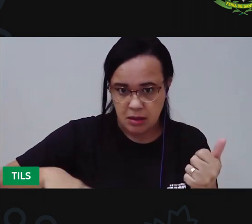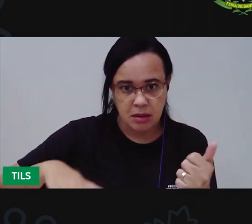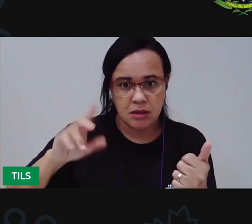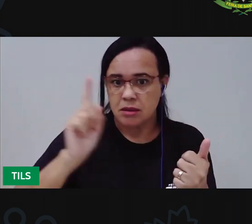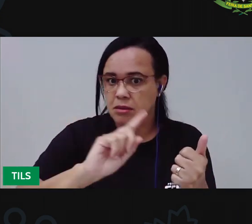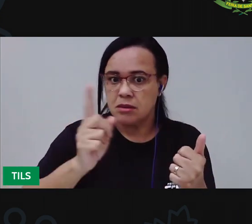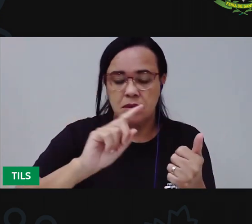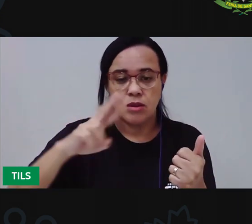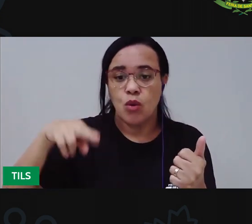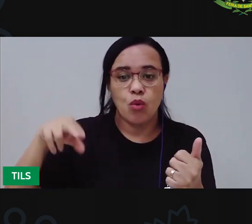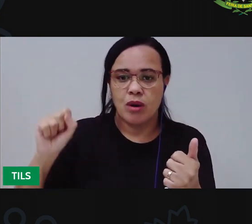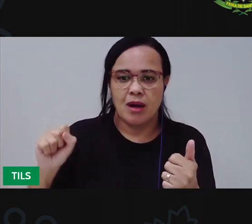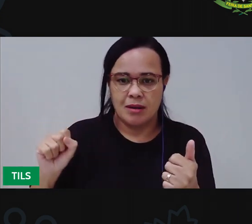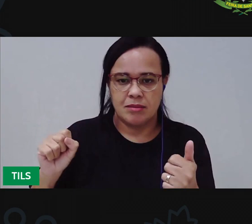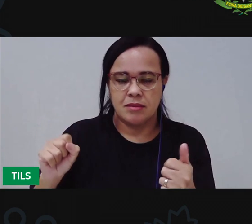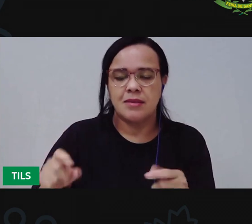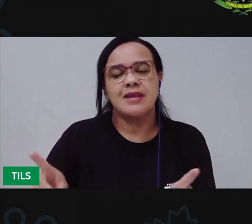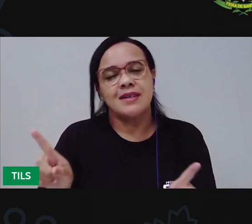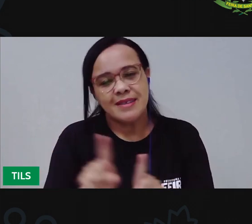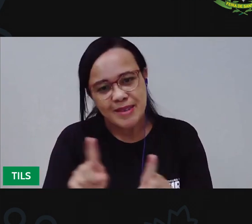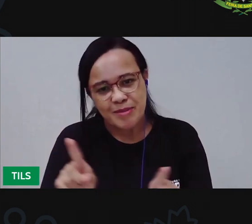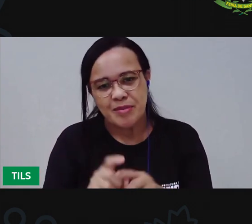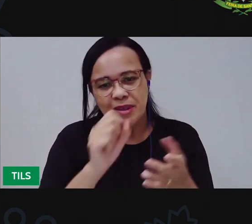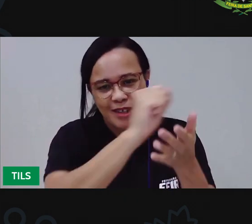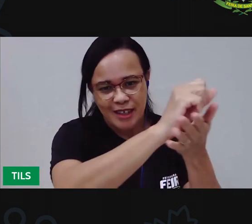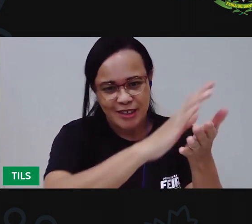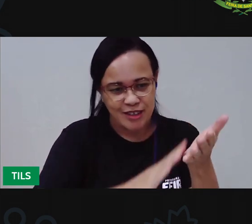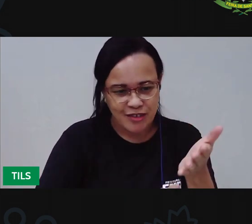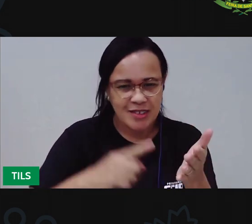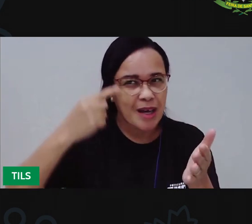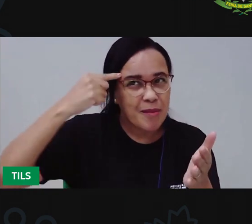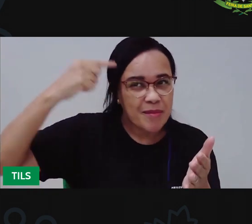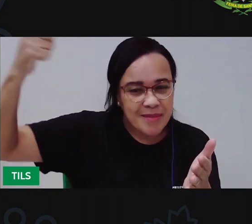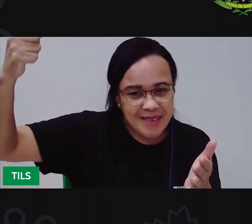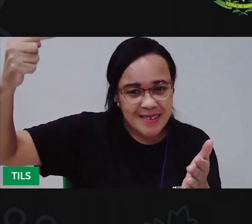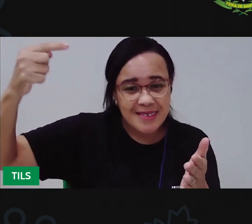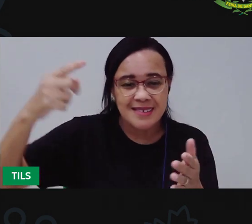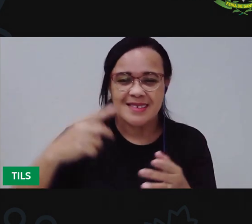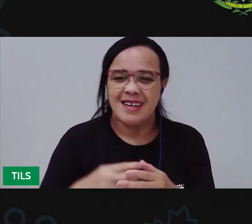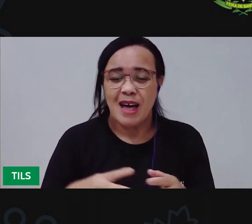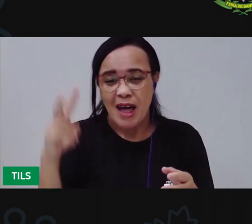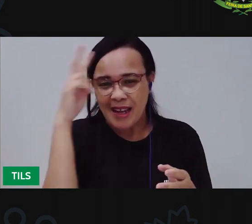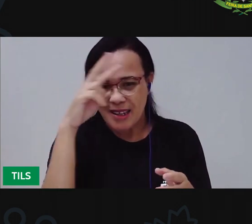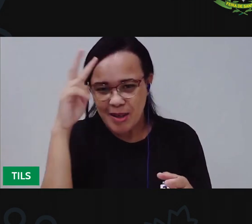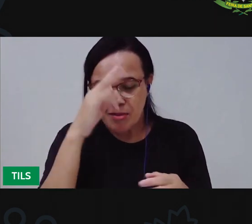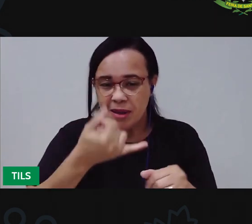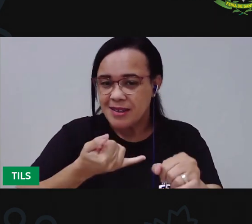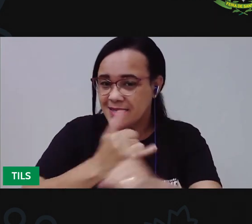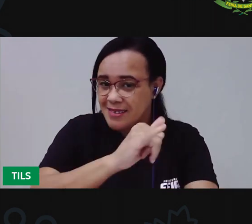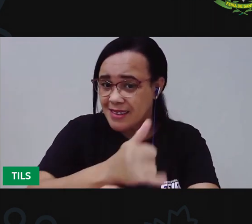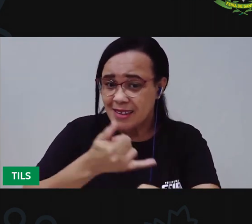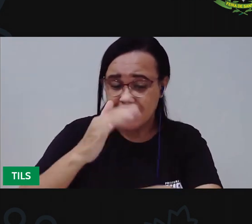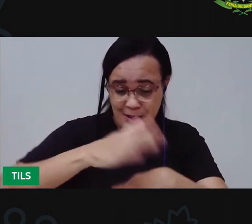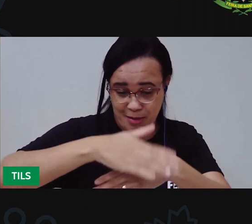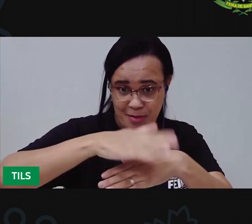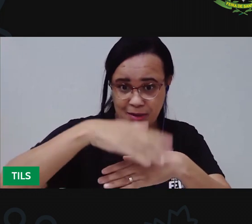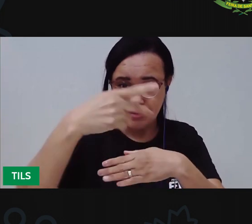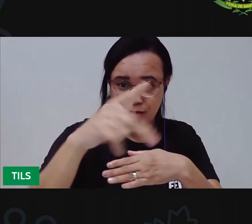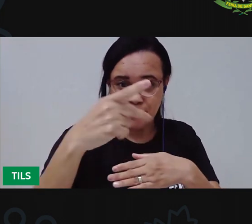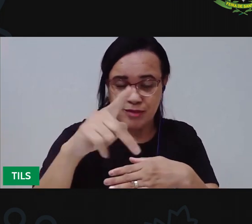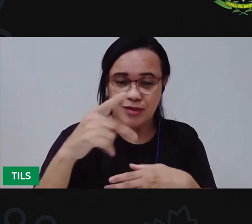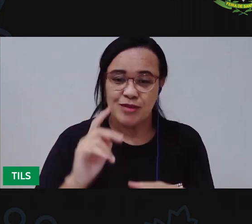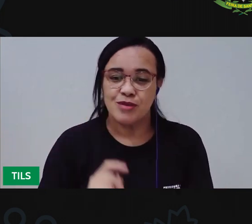uma atividade pra você usar o seu raciocínio lógico. E criar hipóteses e estratégias pra resolver cada situação,